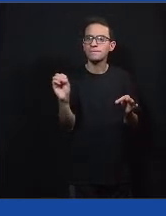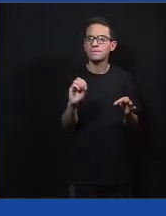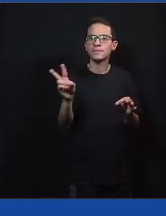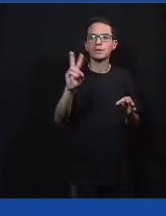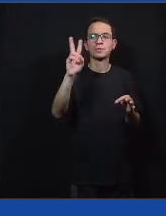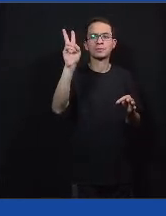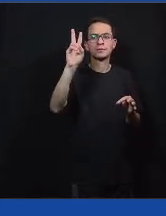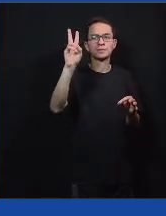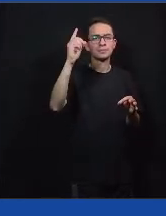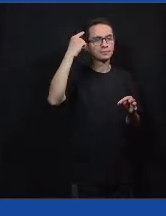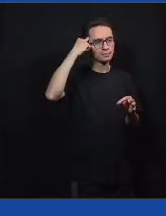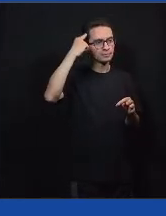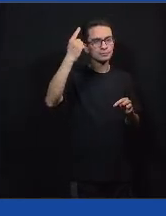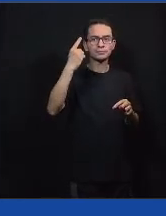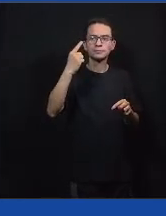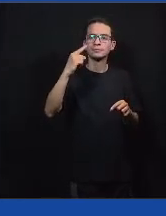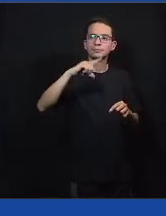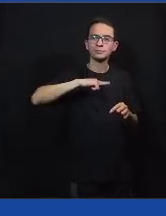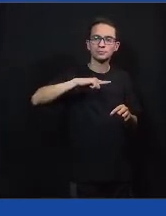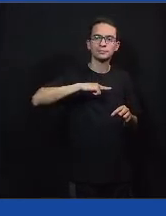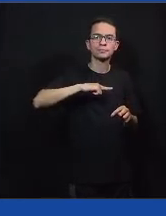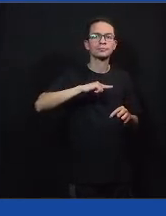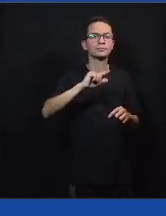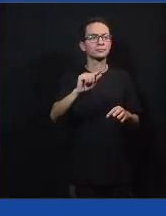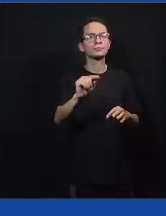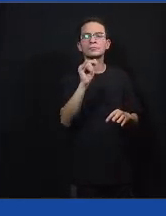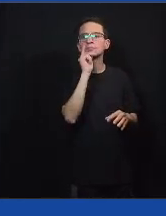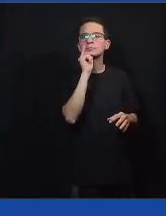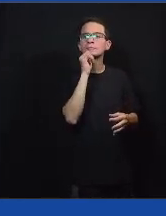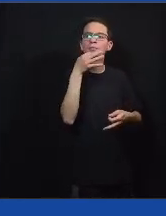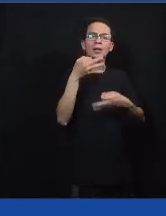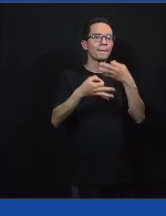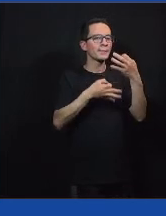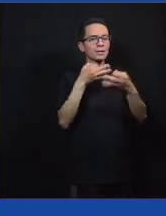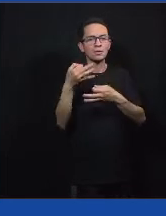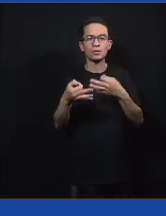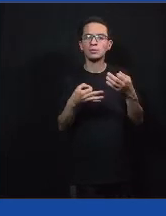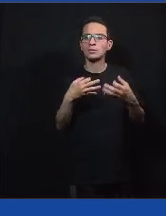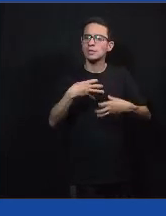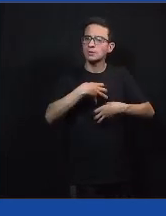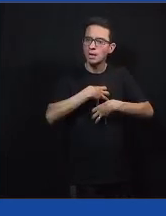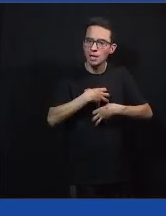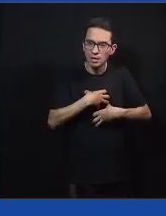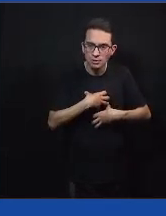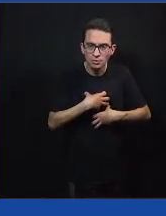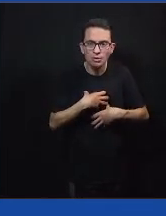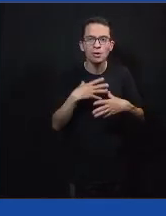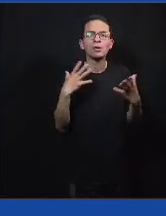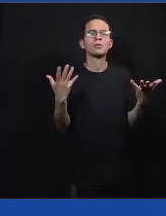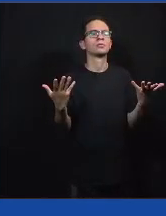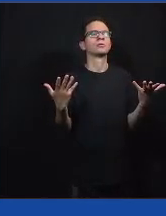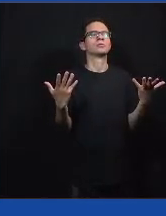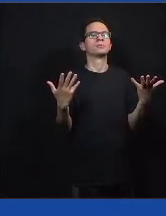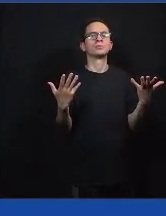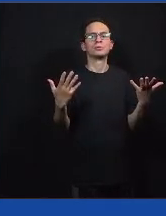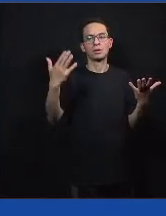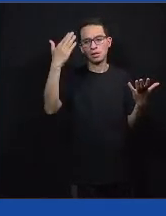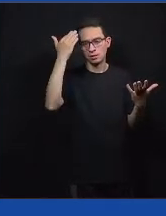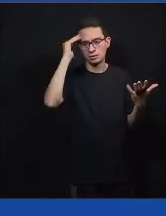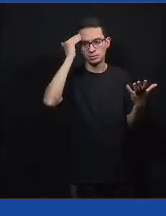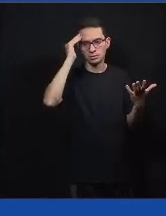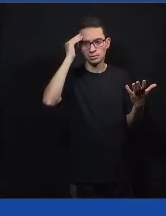na nuvem de palavras a importância da abertura à opinião do outro, o consentimento, a empatia, e um conjunto de valores que são fundamentais.